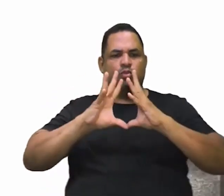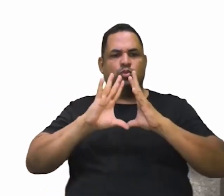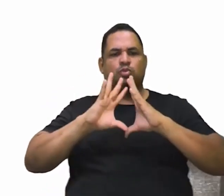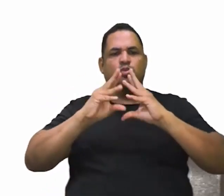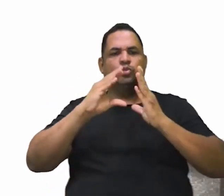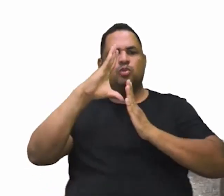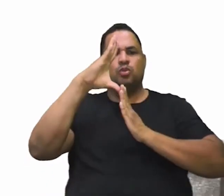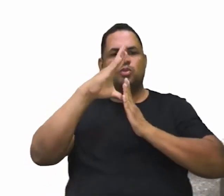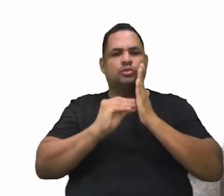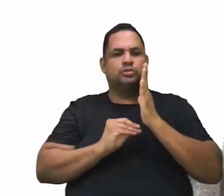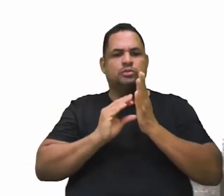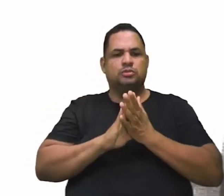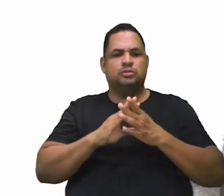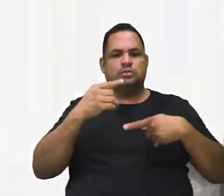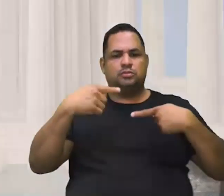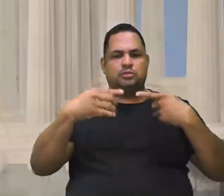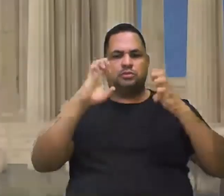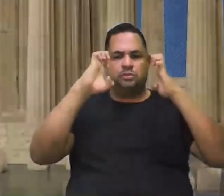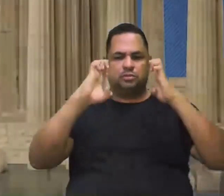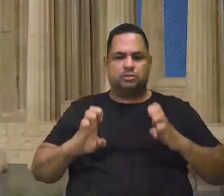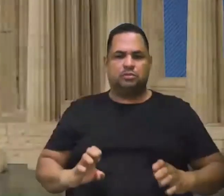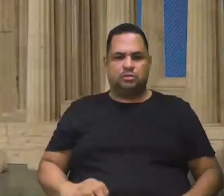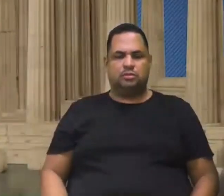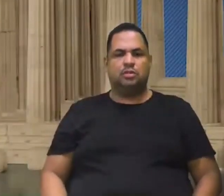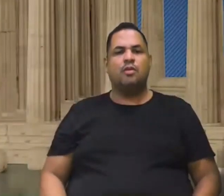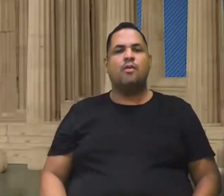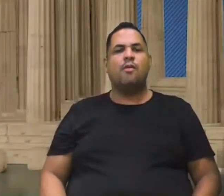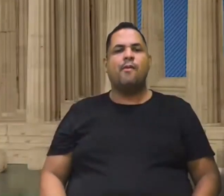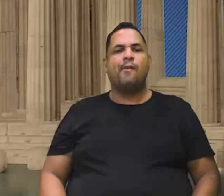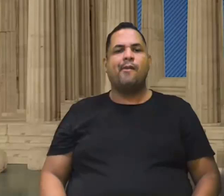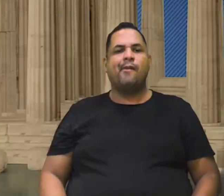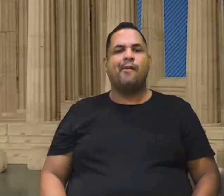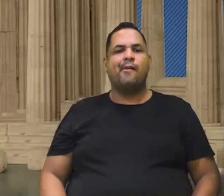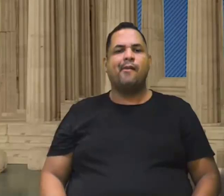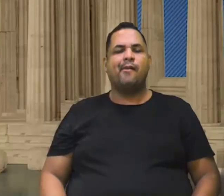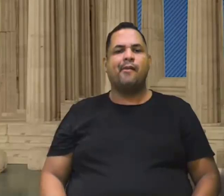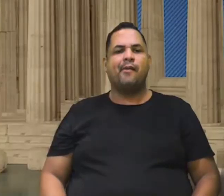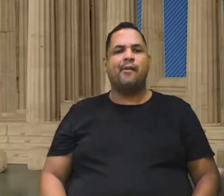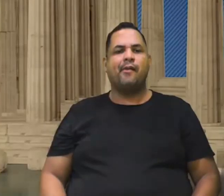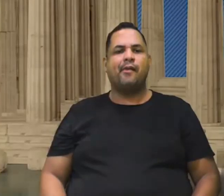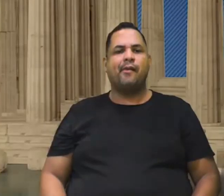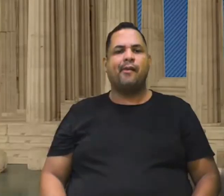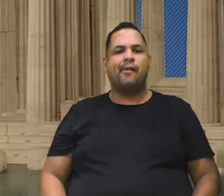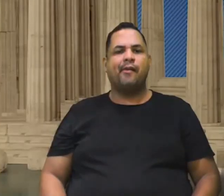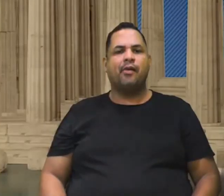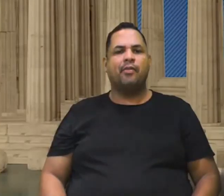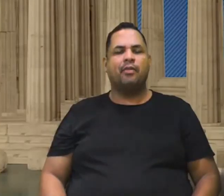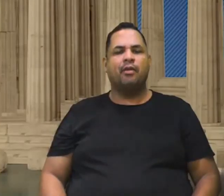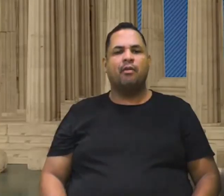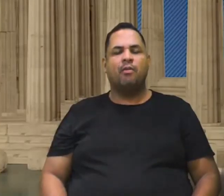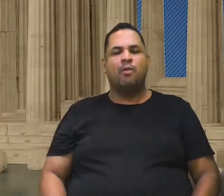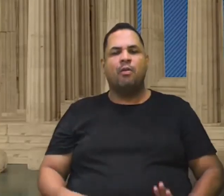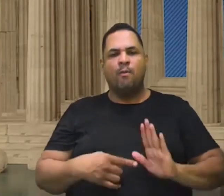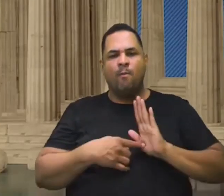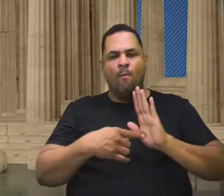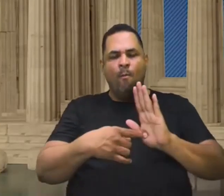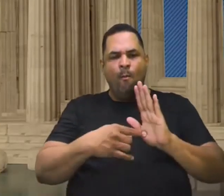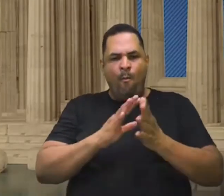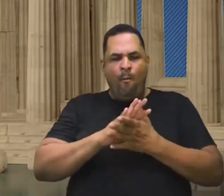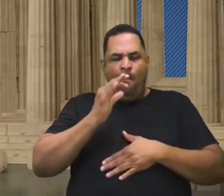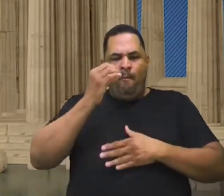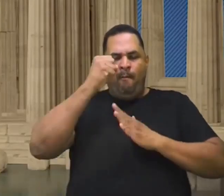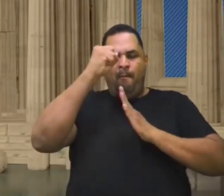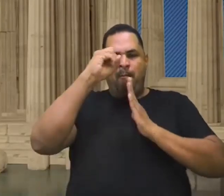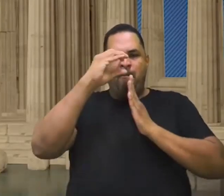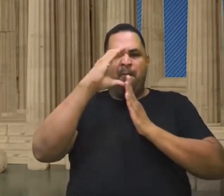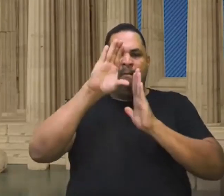Veja bem. Nós falamos nessa aula. Colocamos, inclusive, agora há pouco na revisão. Os conceitos, né? A